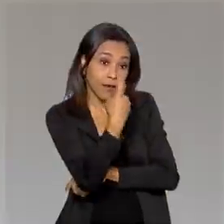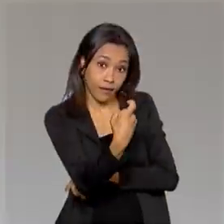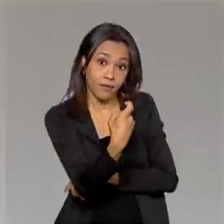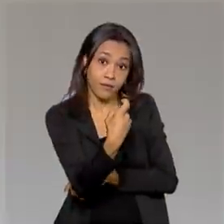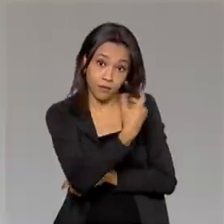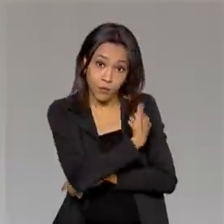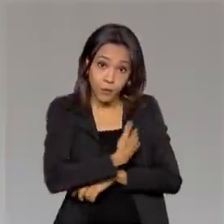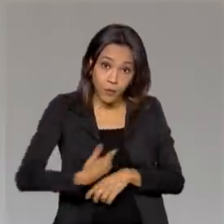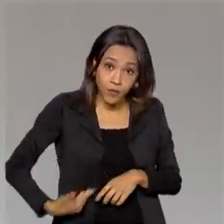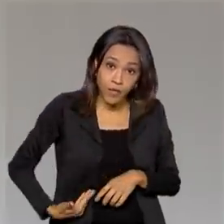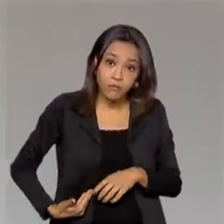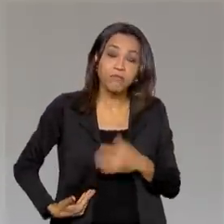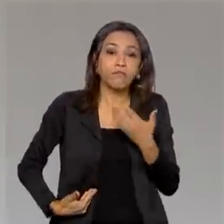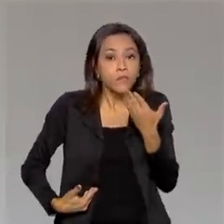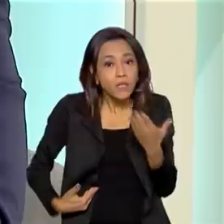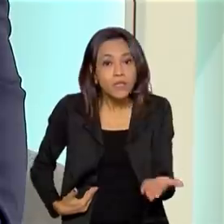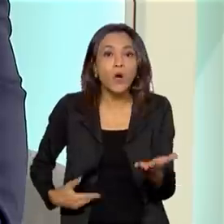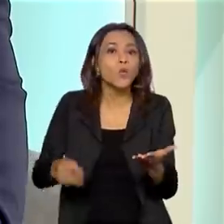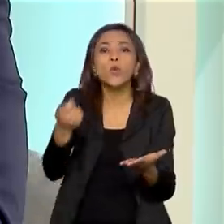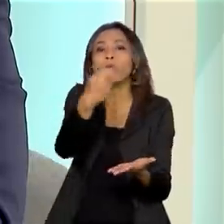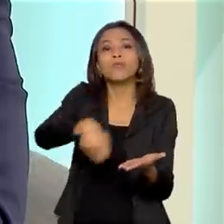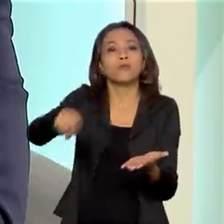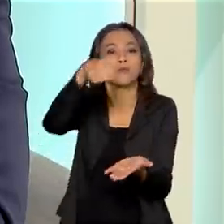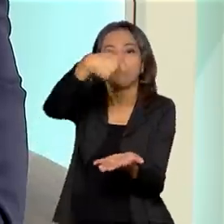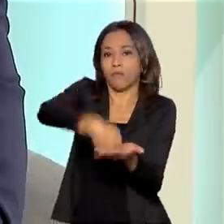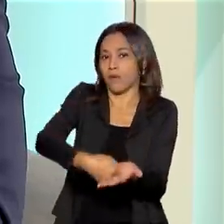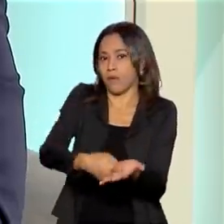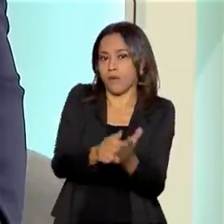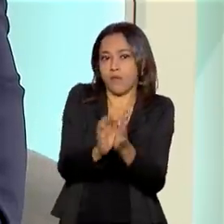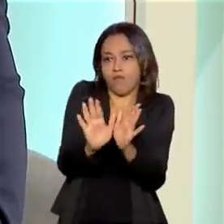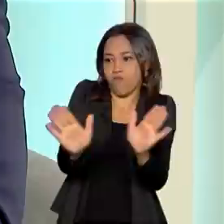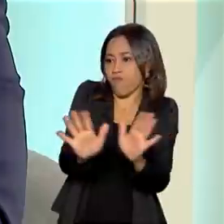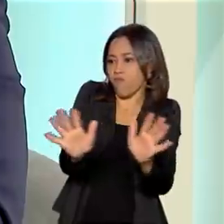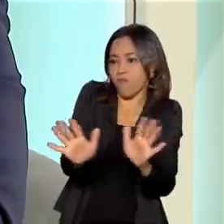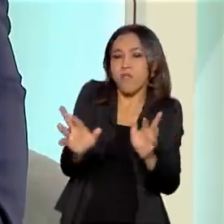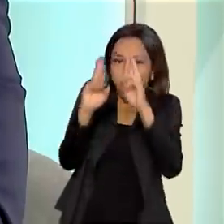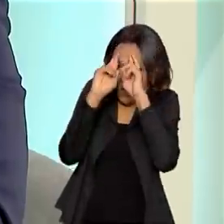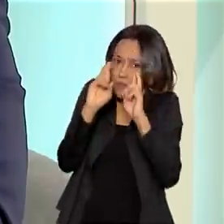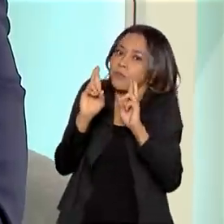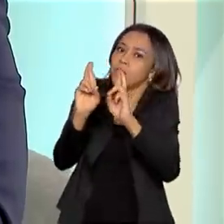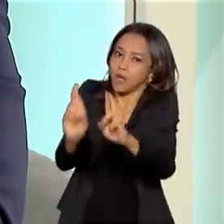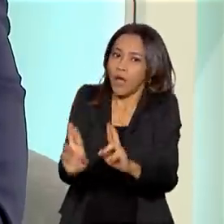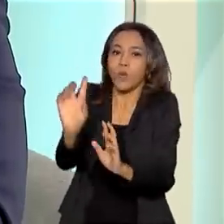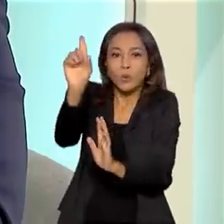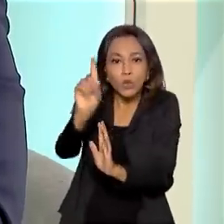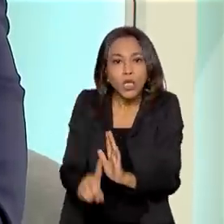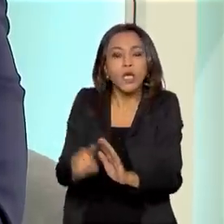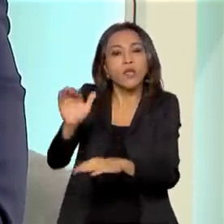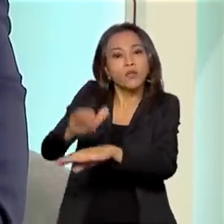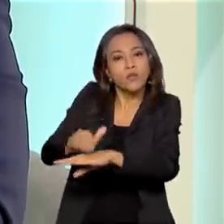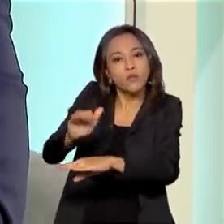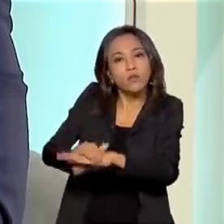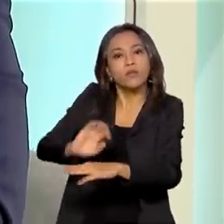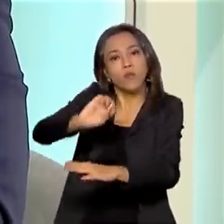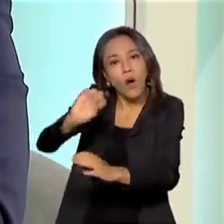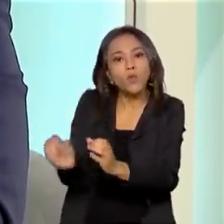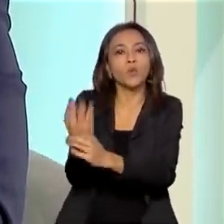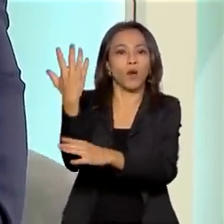deveria ser tratado como isento, não iria ferir os direitos autorais. Naquele momento, o se previu?